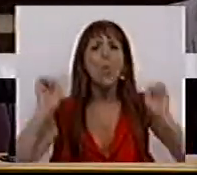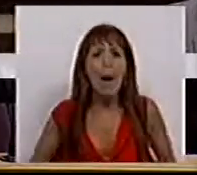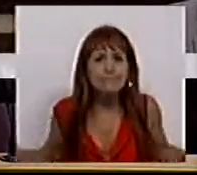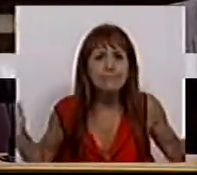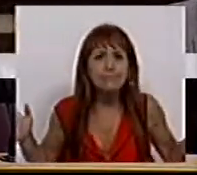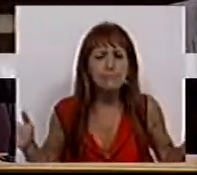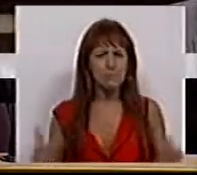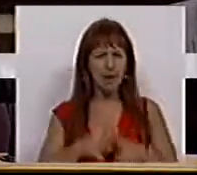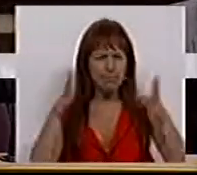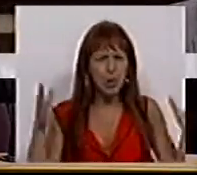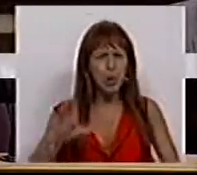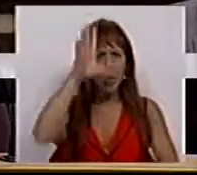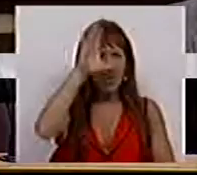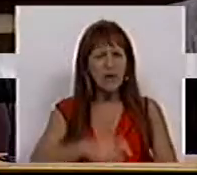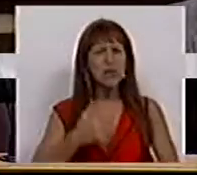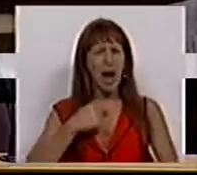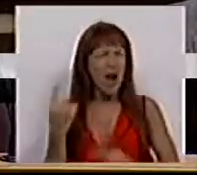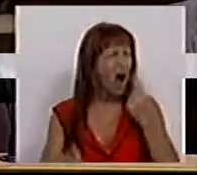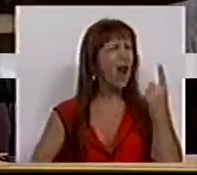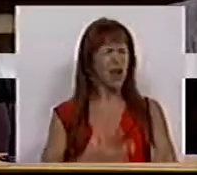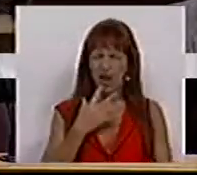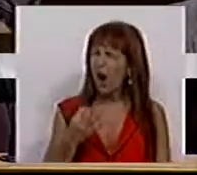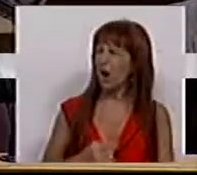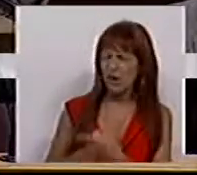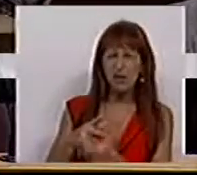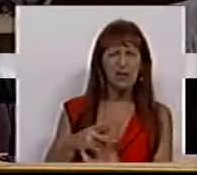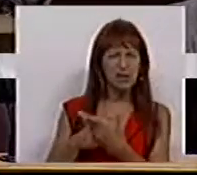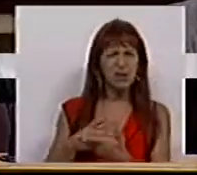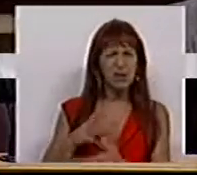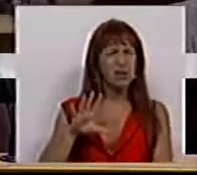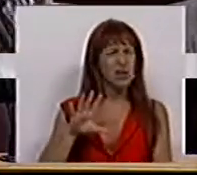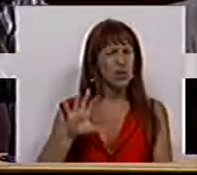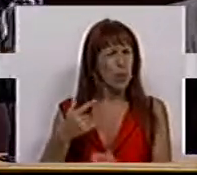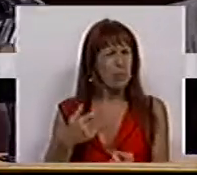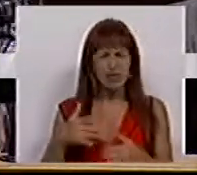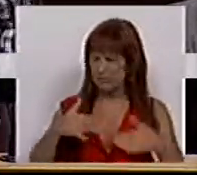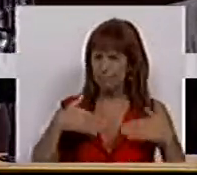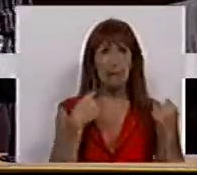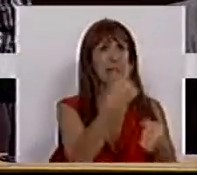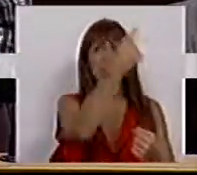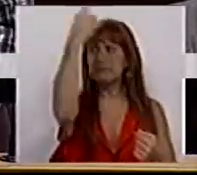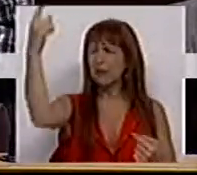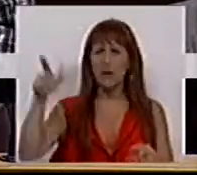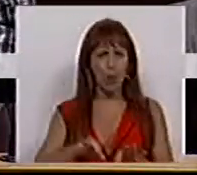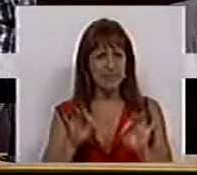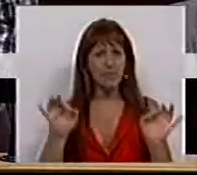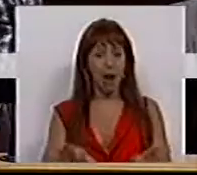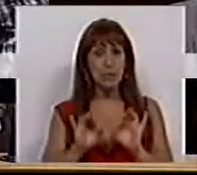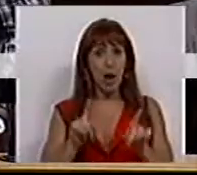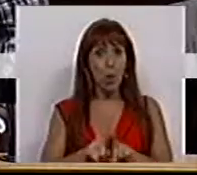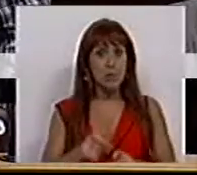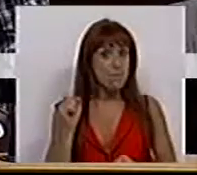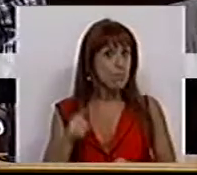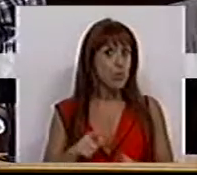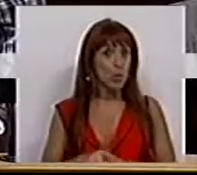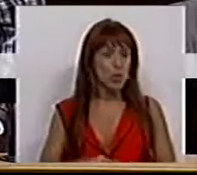Mas a maioria, o Governo, querem que alguém acredite no país que estas demissões não significam um